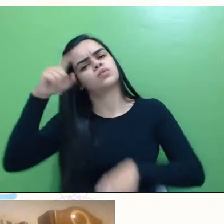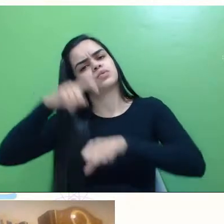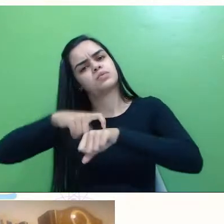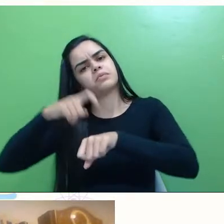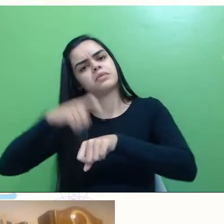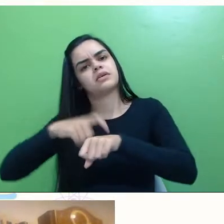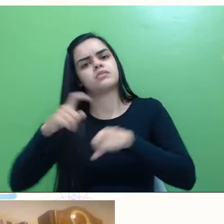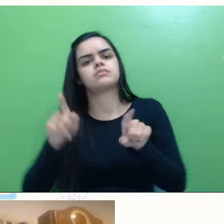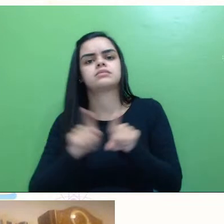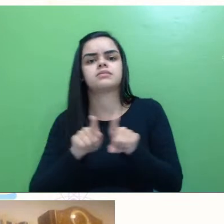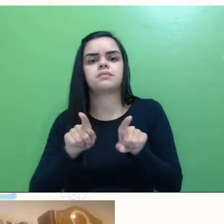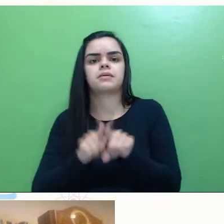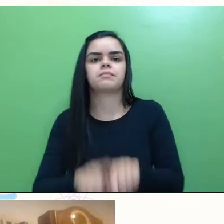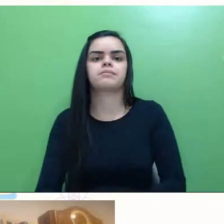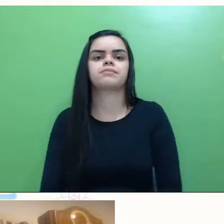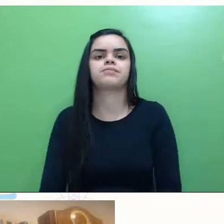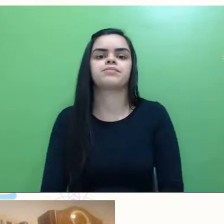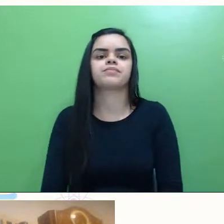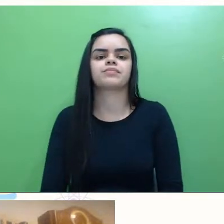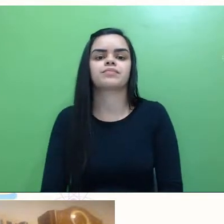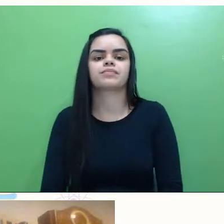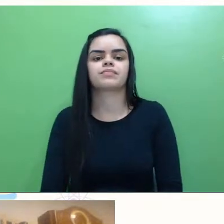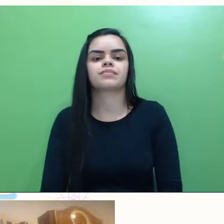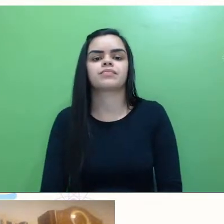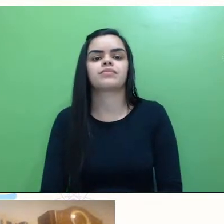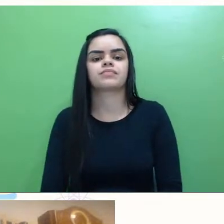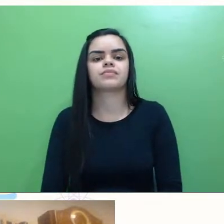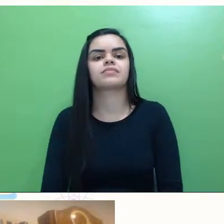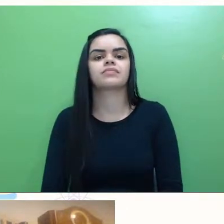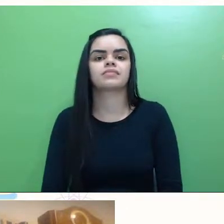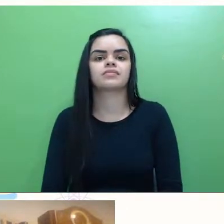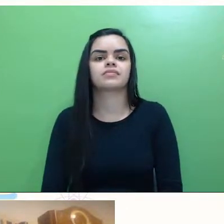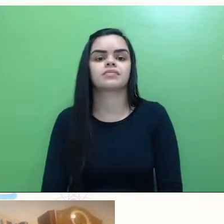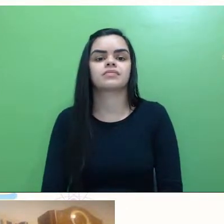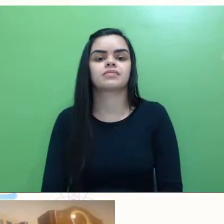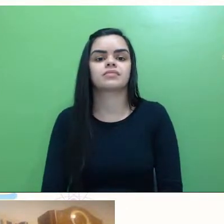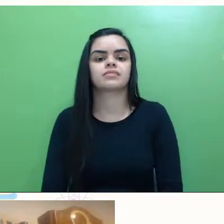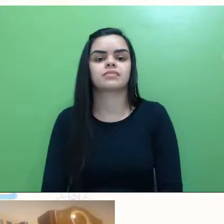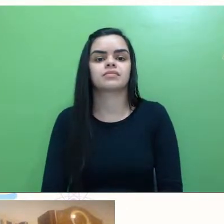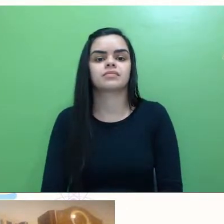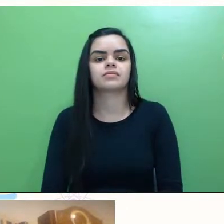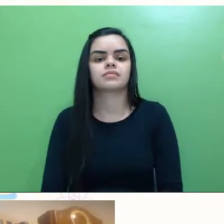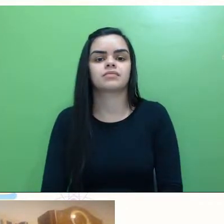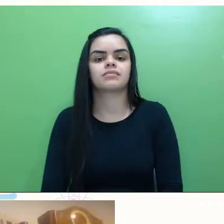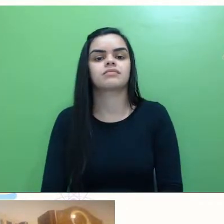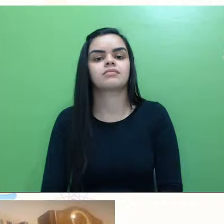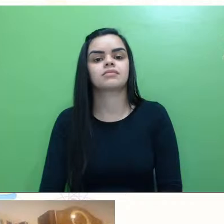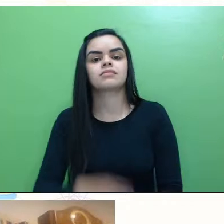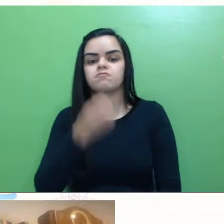numa época não pandêmica, legal.